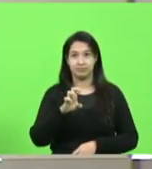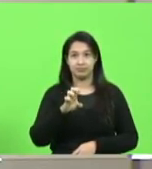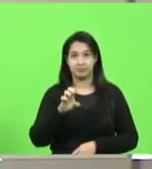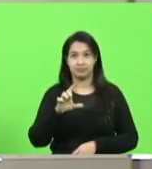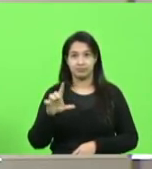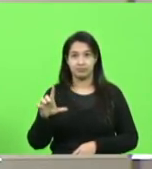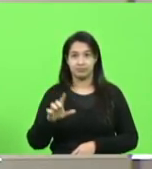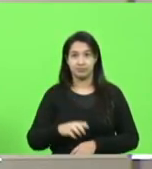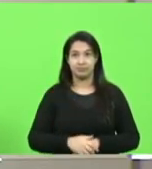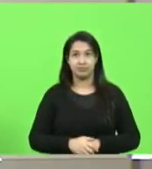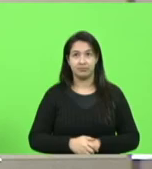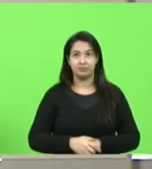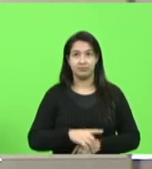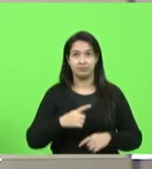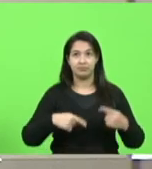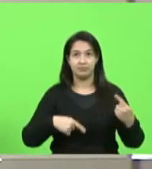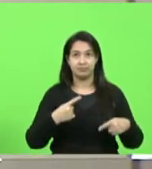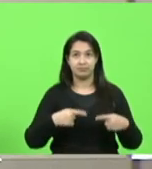Em discussão?